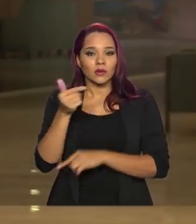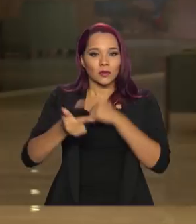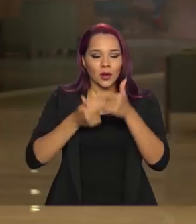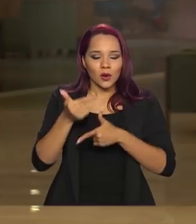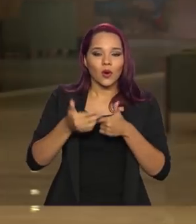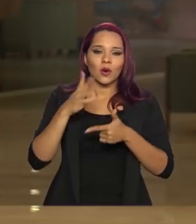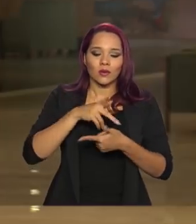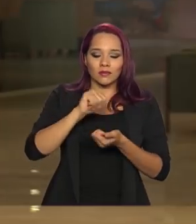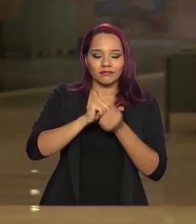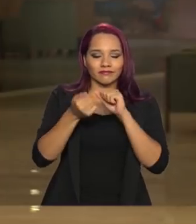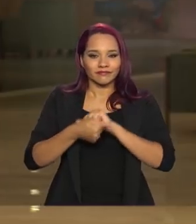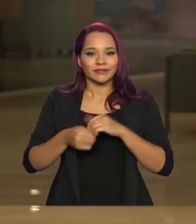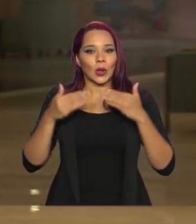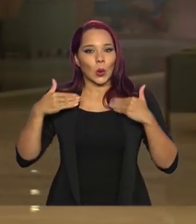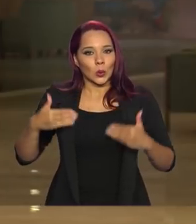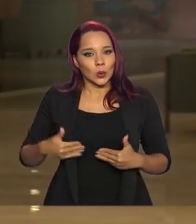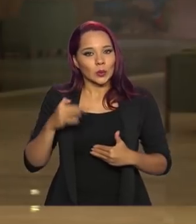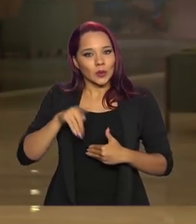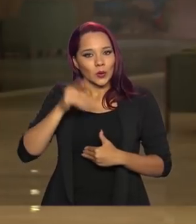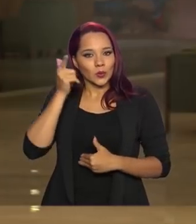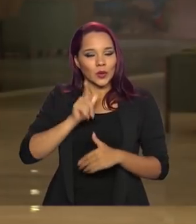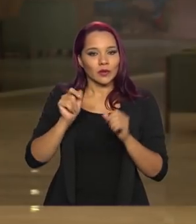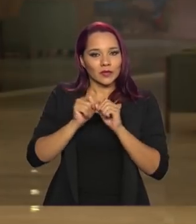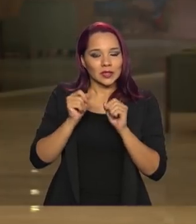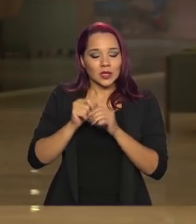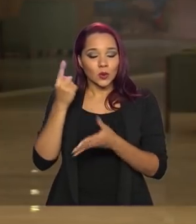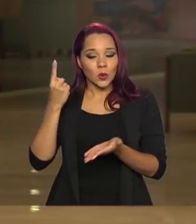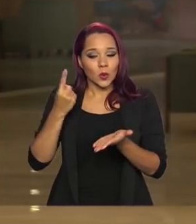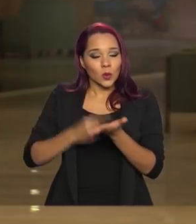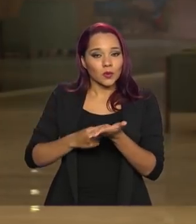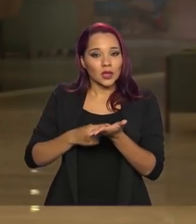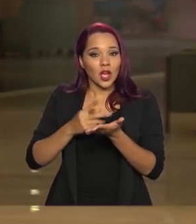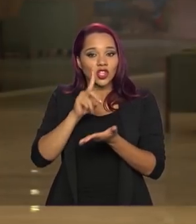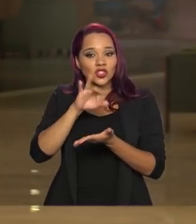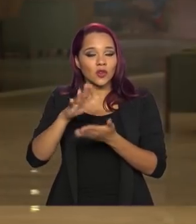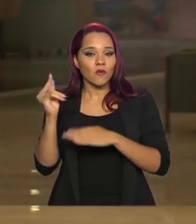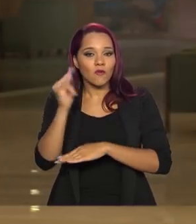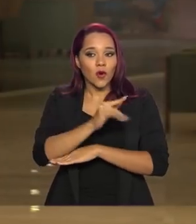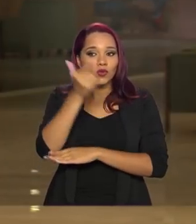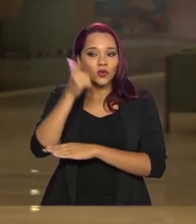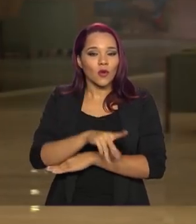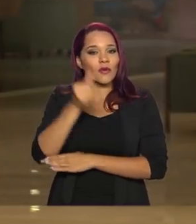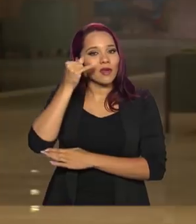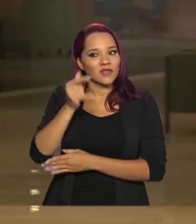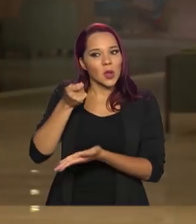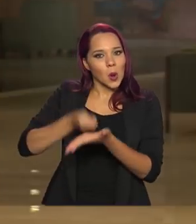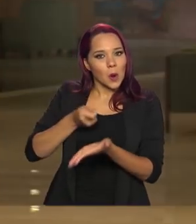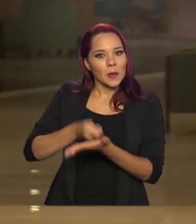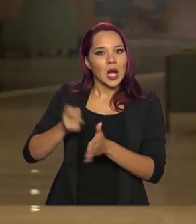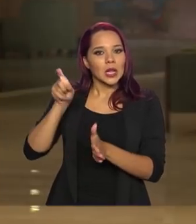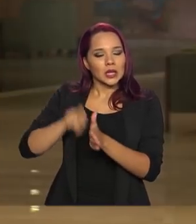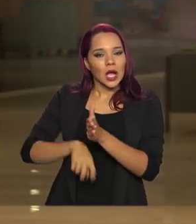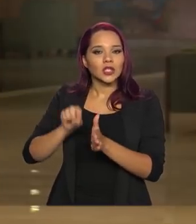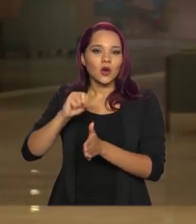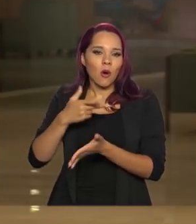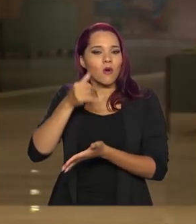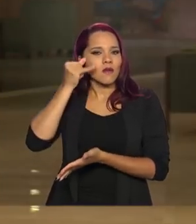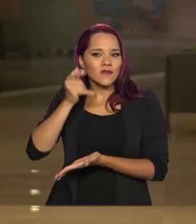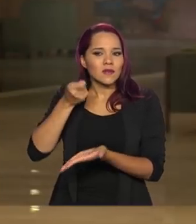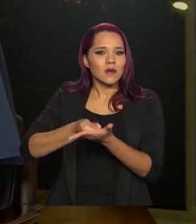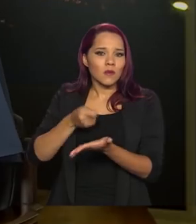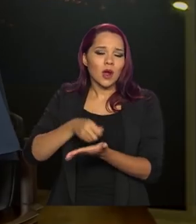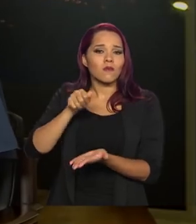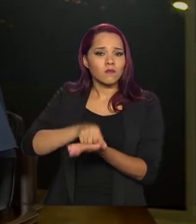conduta para que pudessem fazer as remarcações dos consumidores sem cobrança de taxas extras ou multas, isso foi muito